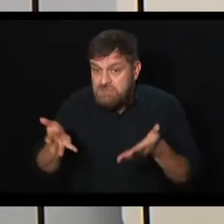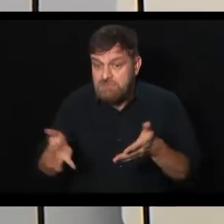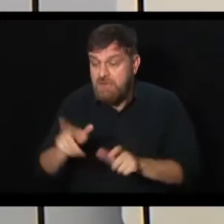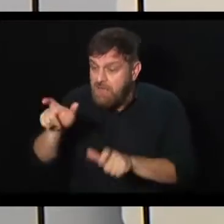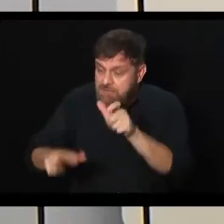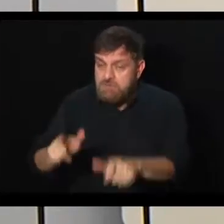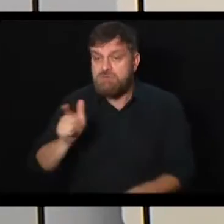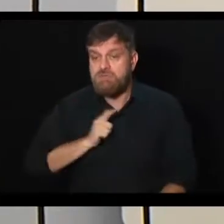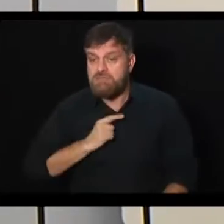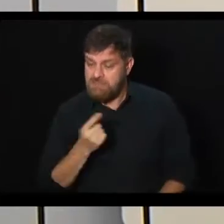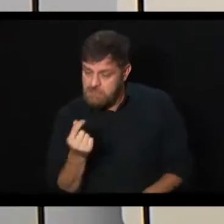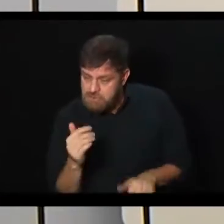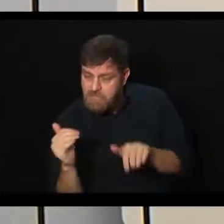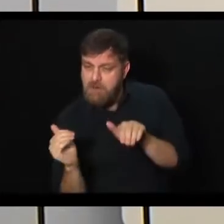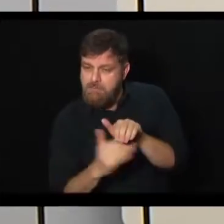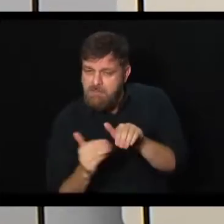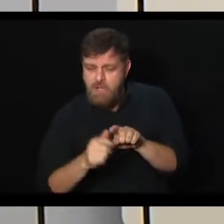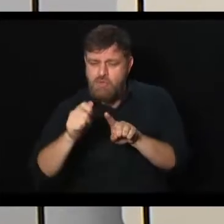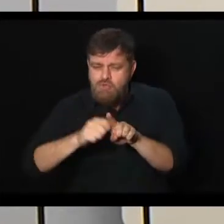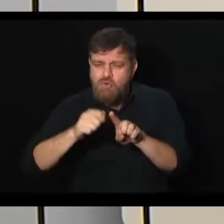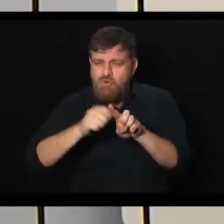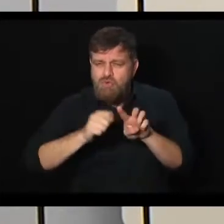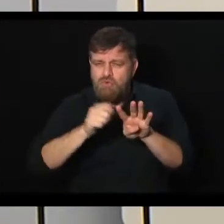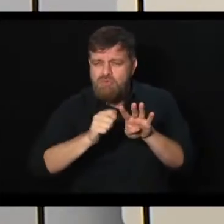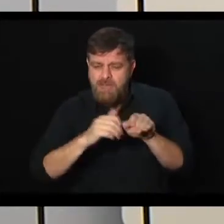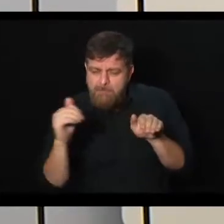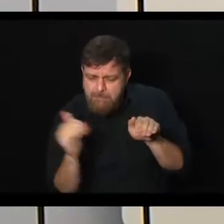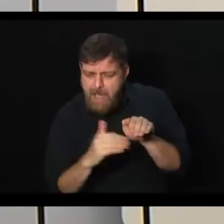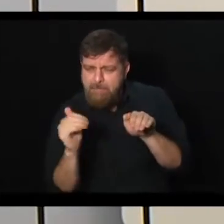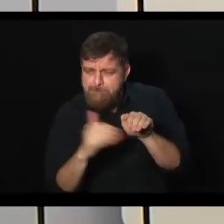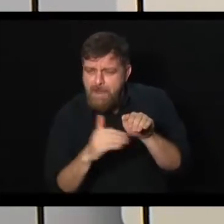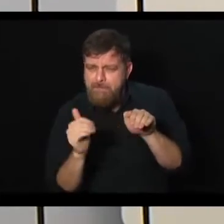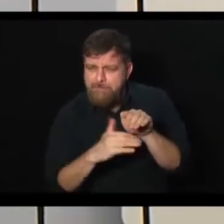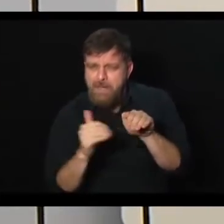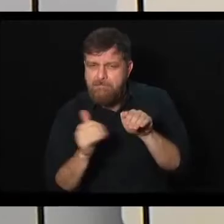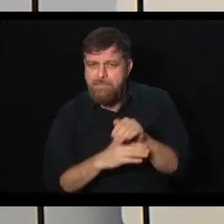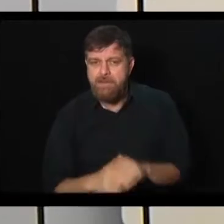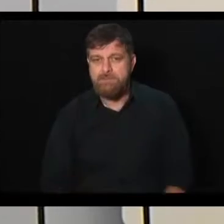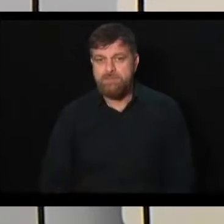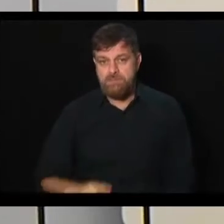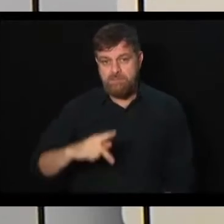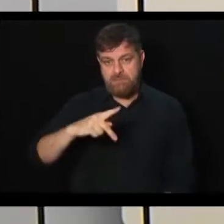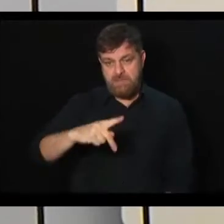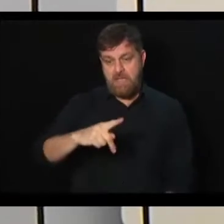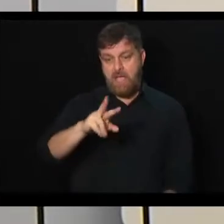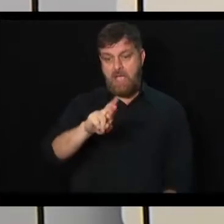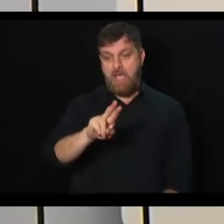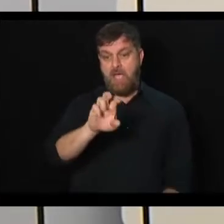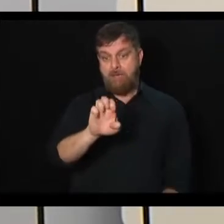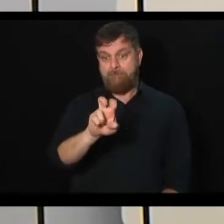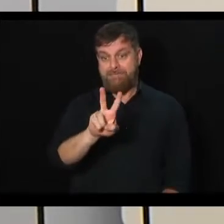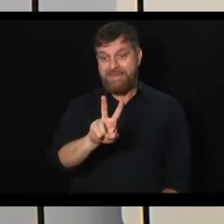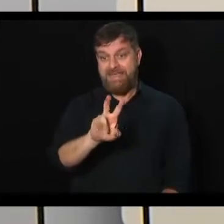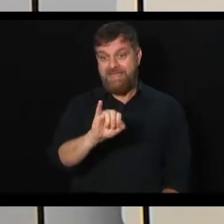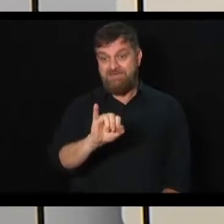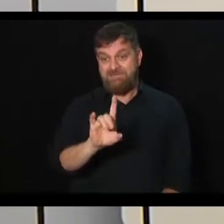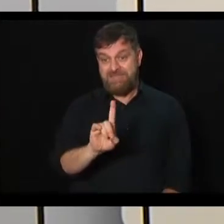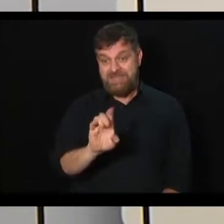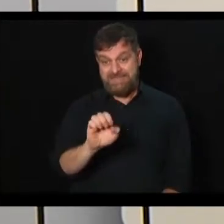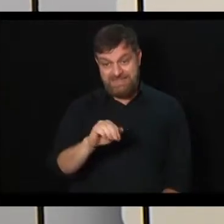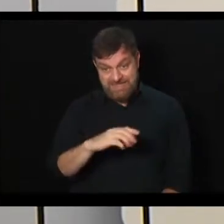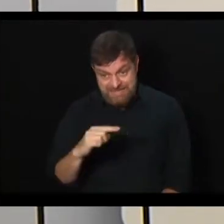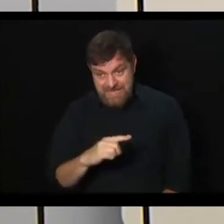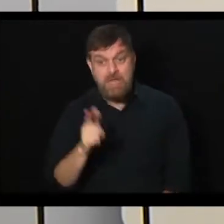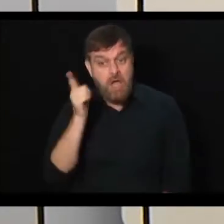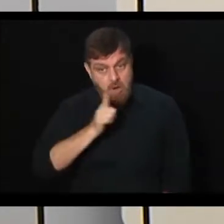contribuírem para a Previdência. Se as pessoas contribuírem para a Previdência, a Previdência, ela se sustenta. Ela torna